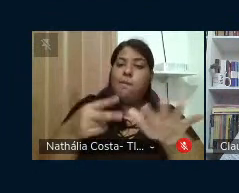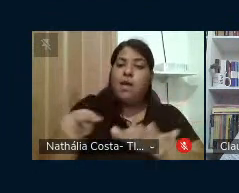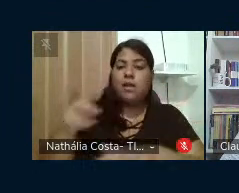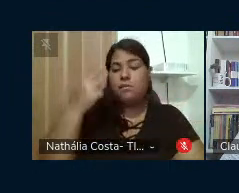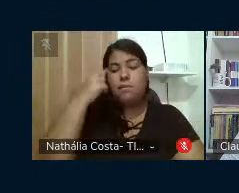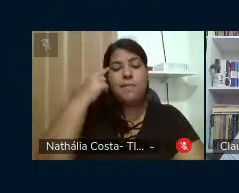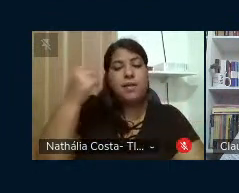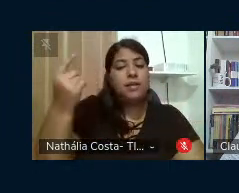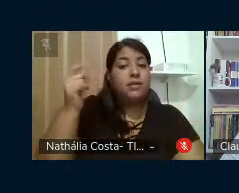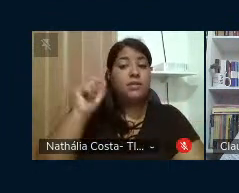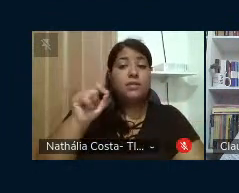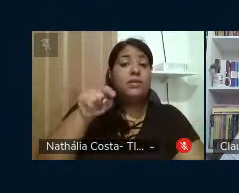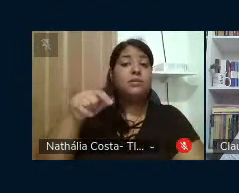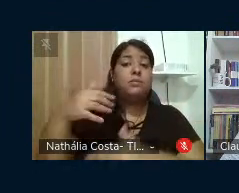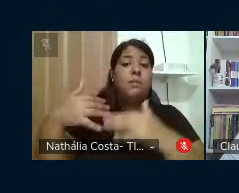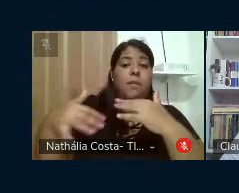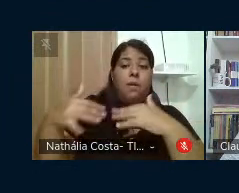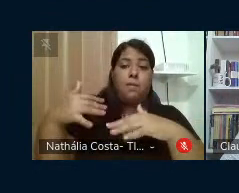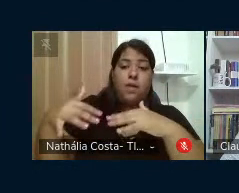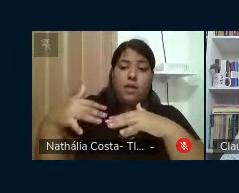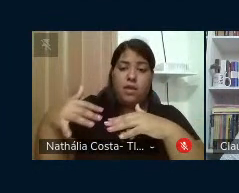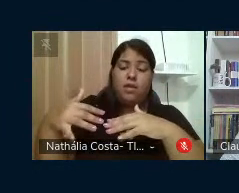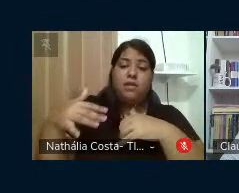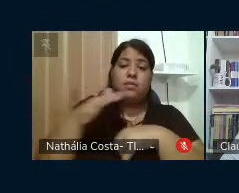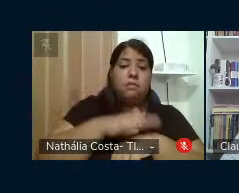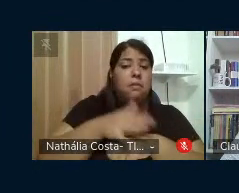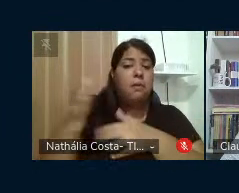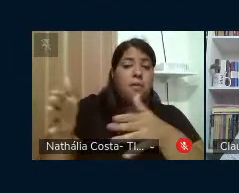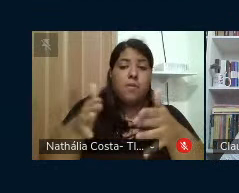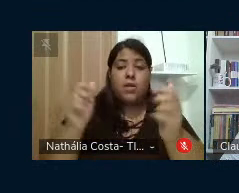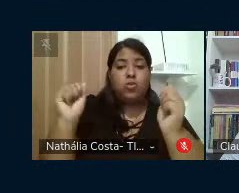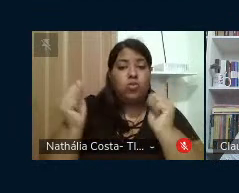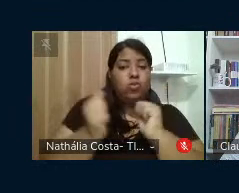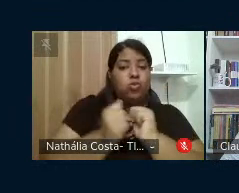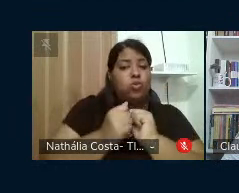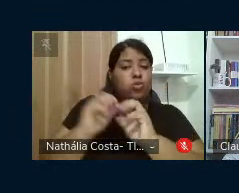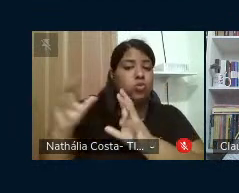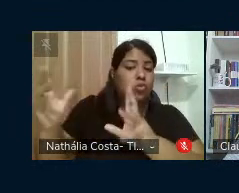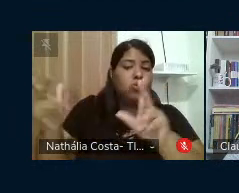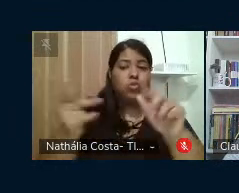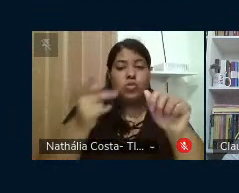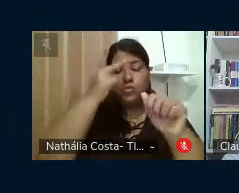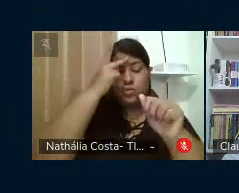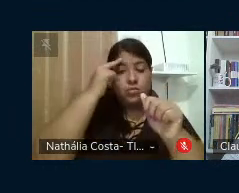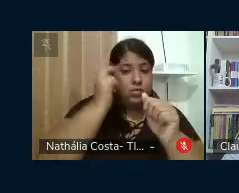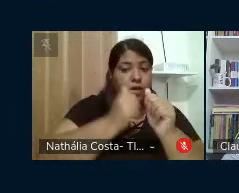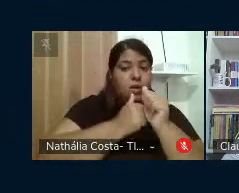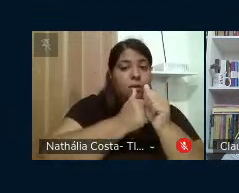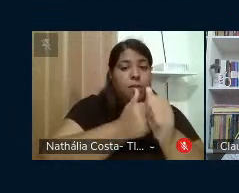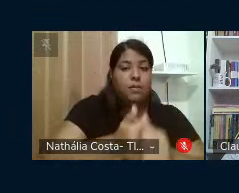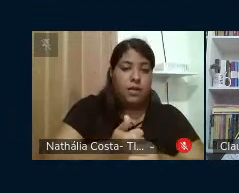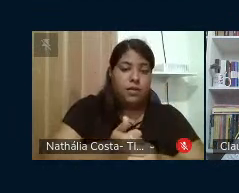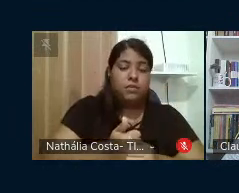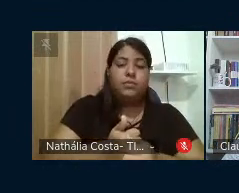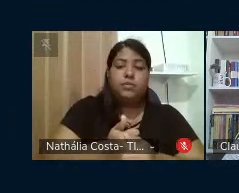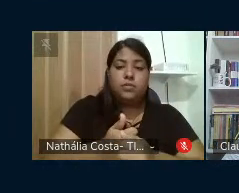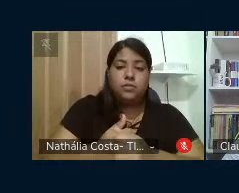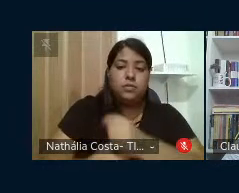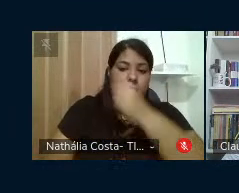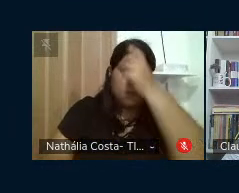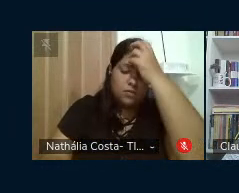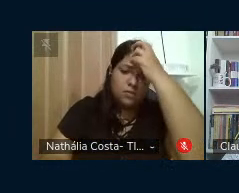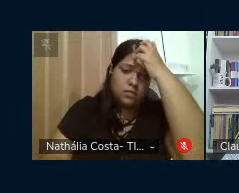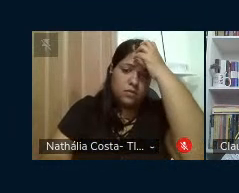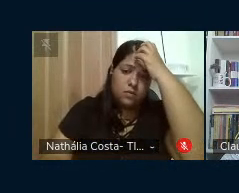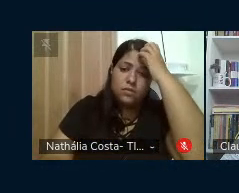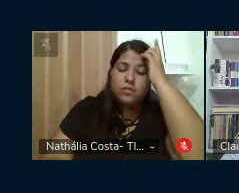pensar esse momento de estar com todos aqueles que nos acompanharam no sentido de